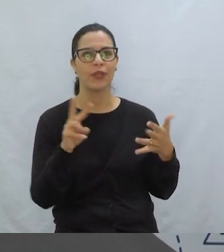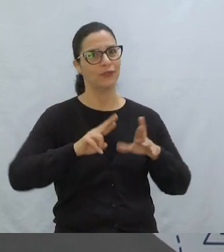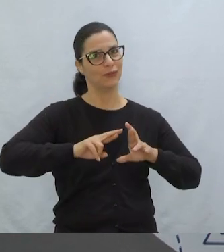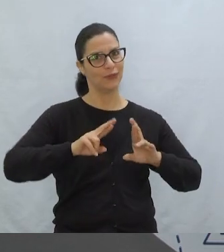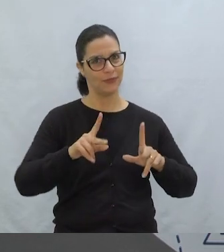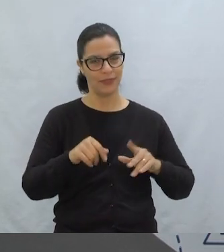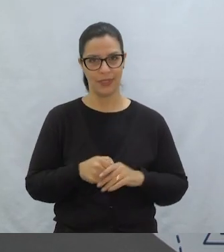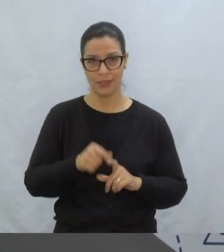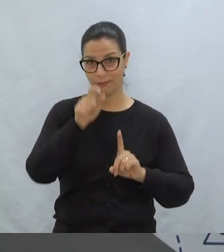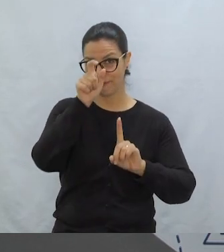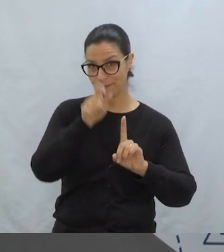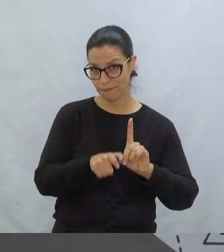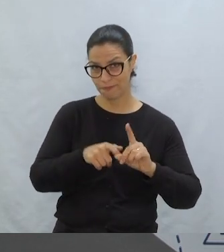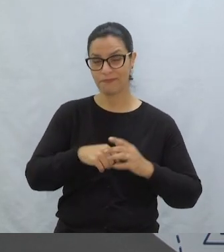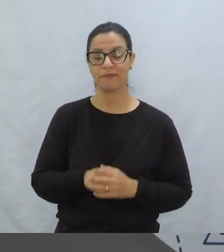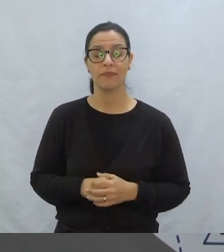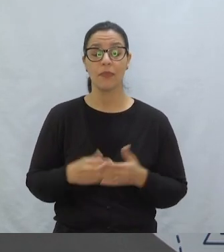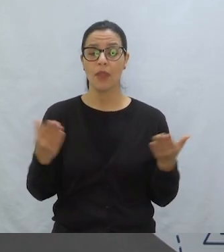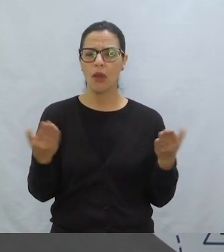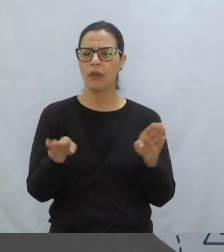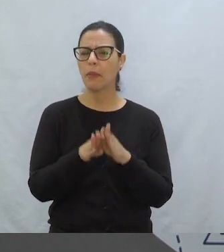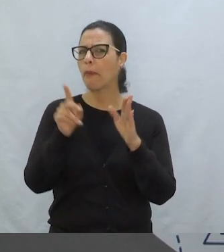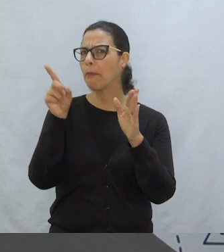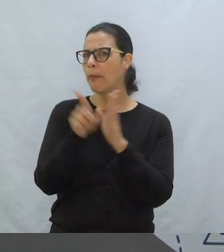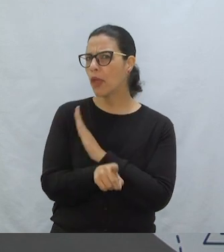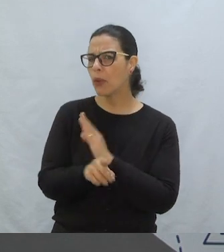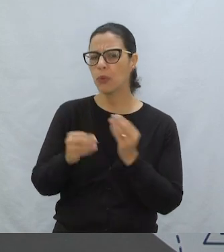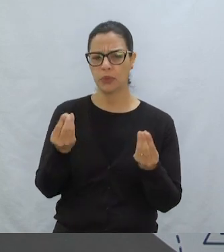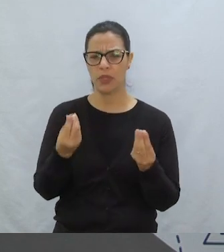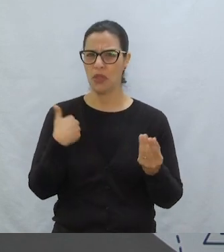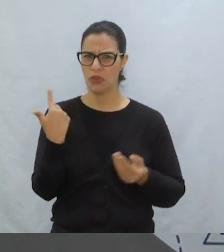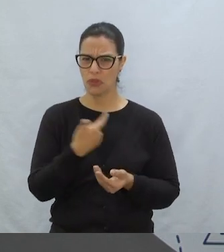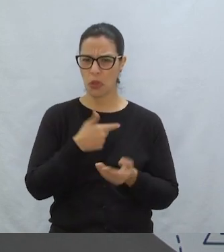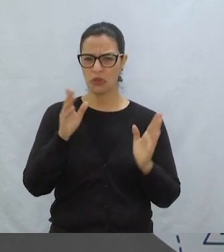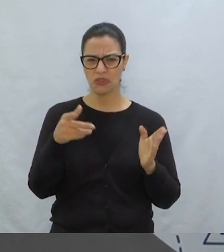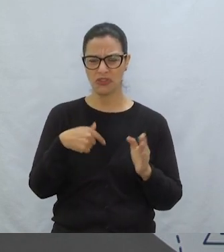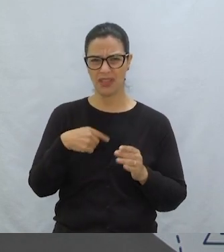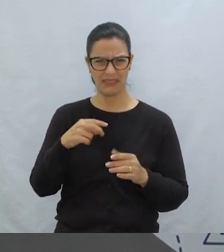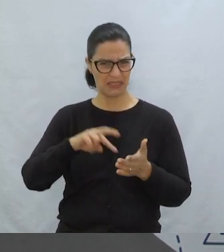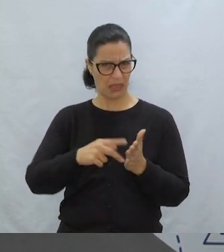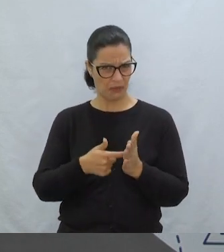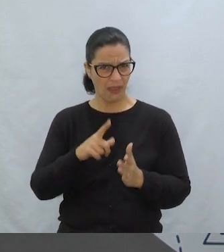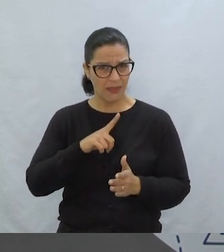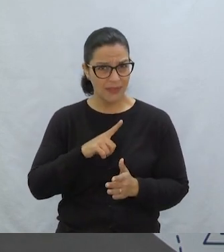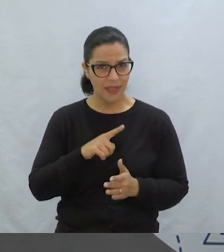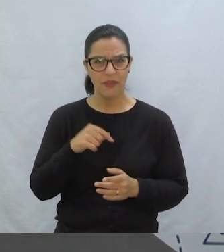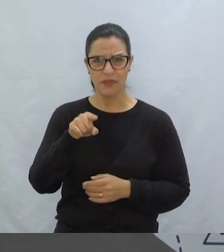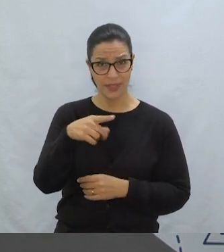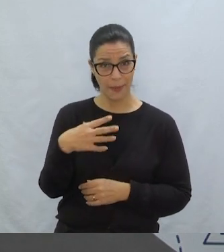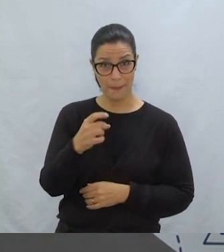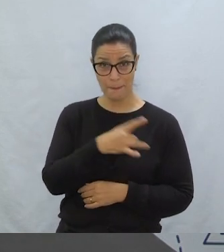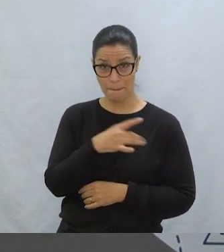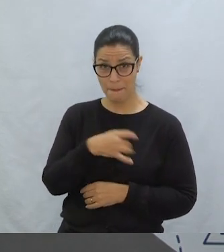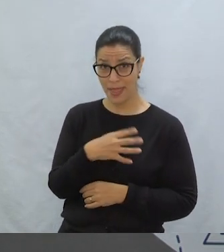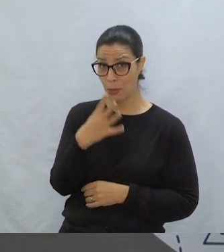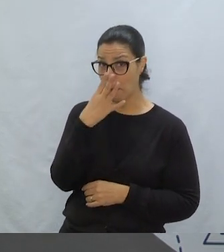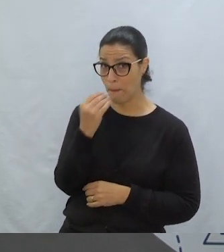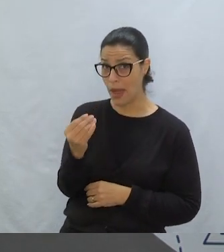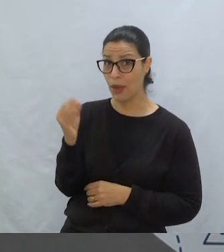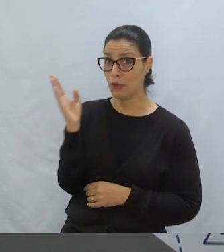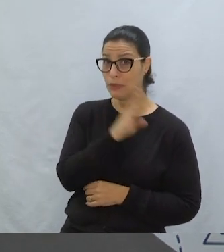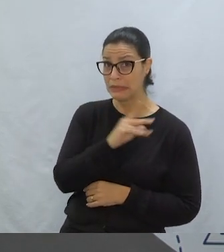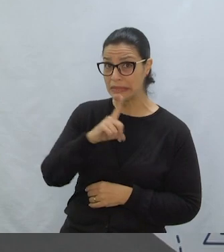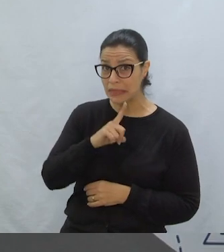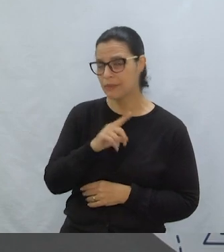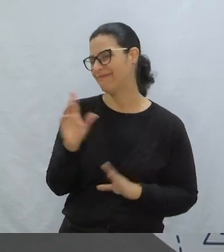ver o personagem. Bom, então essa pergunta já nem faz mais tanto efeito, né? Quem tem medo do lobo mau?